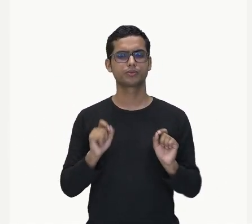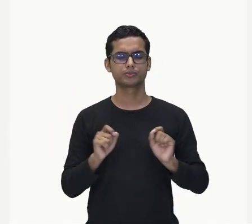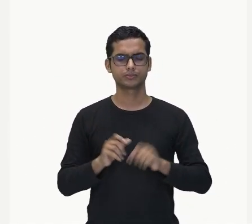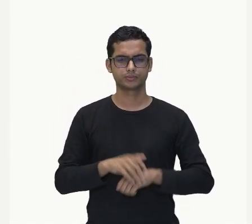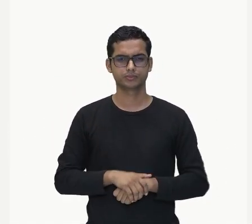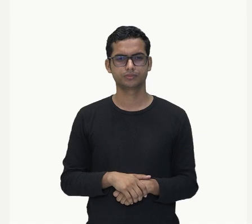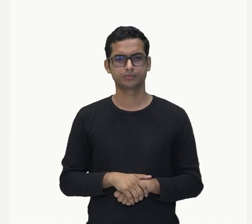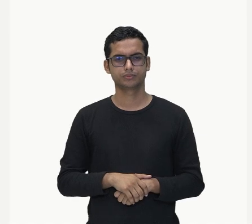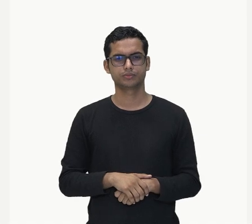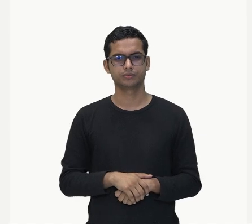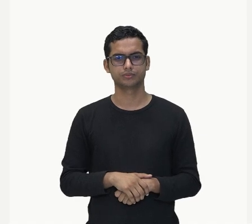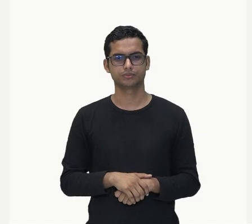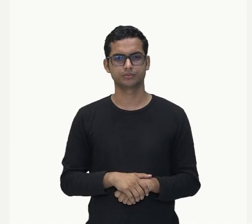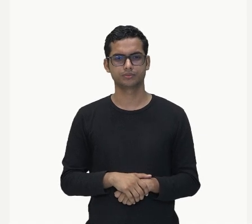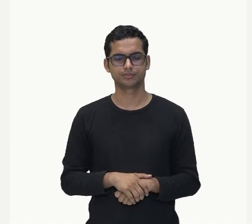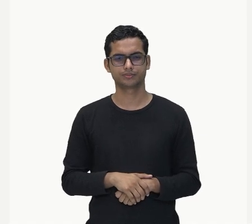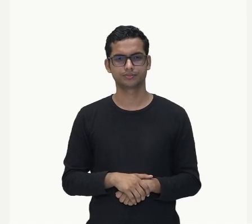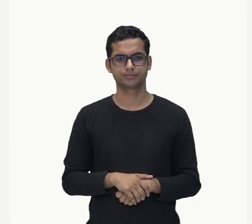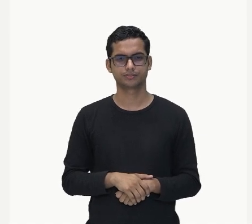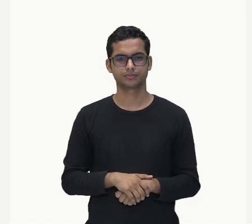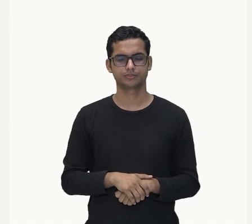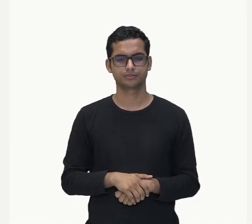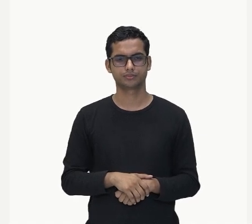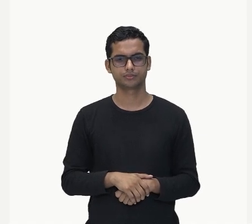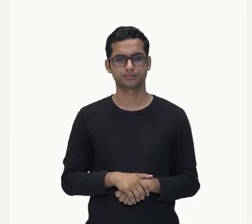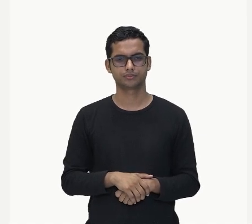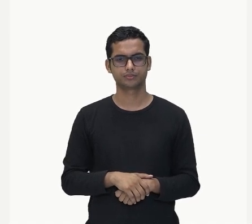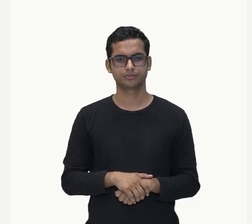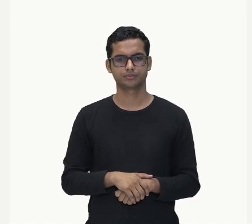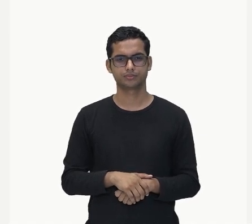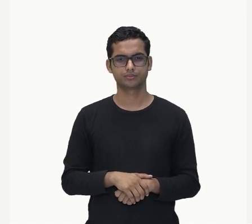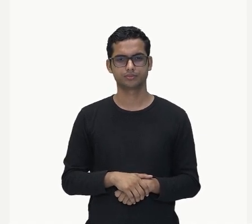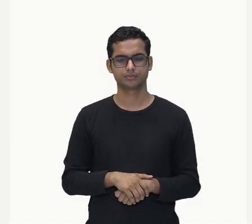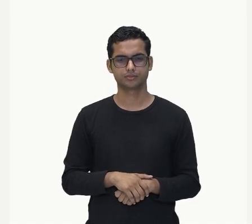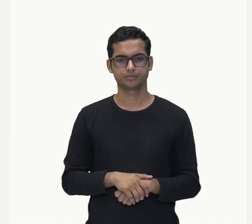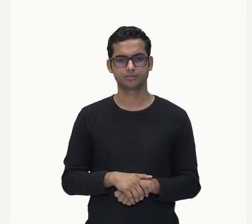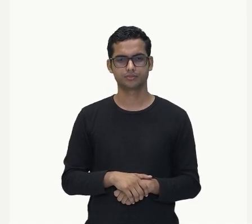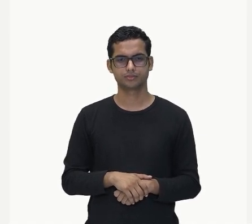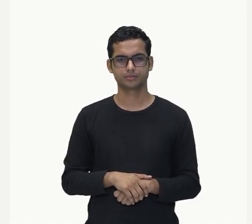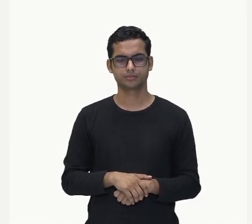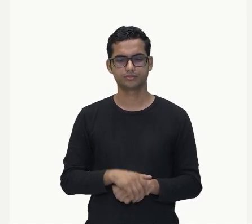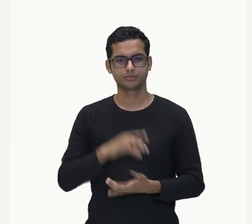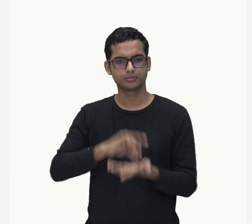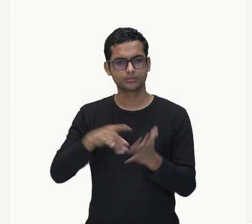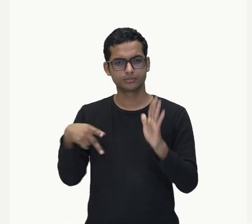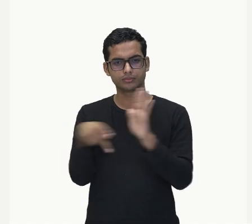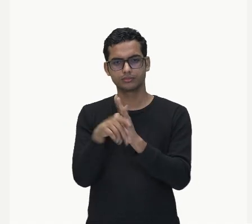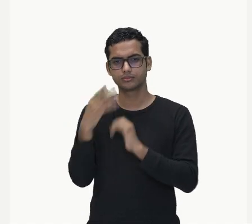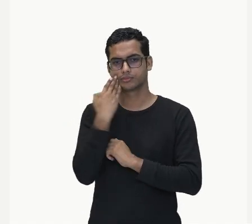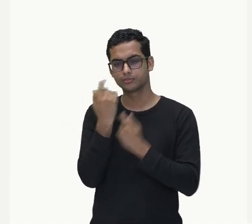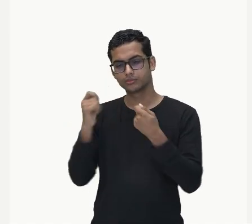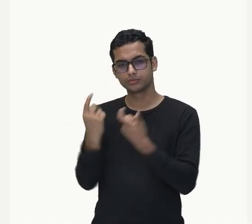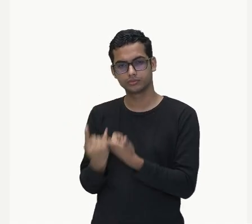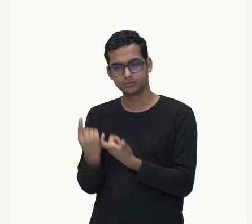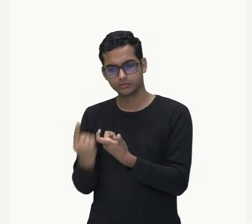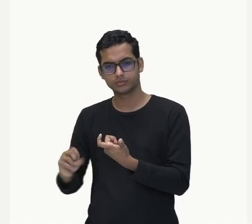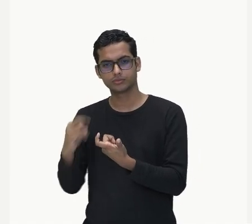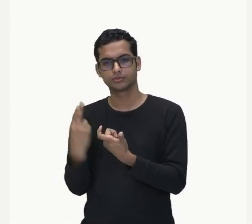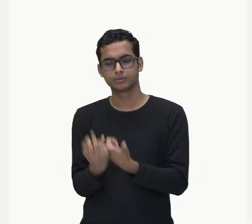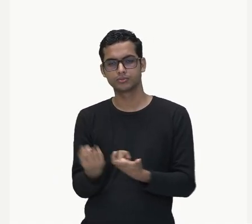Ele, como adjunto adjunto adnominal, o adjetivo, que ele está junto ali do substantivo, pode ficar no singular ou plural.